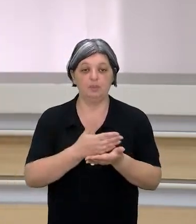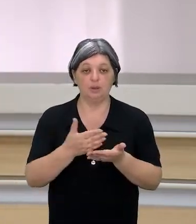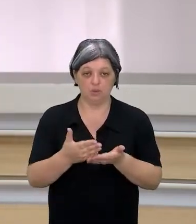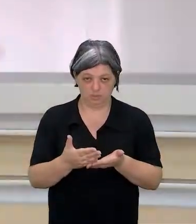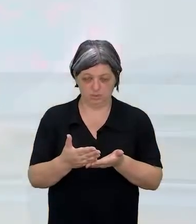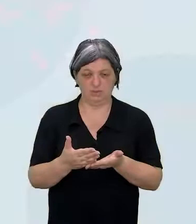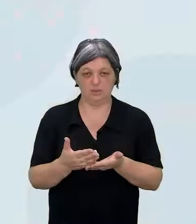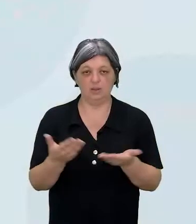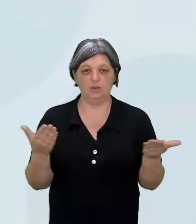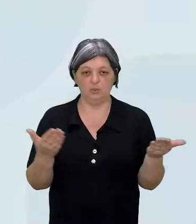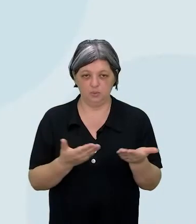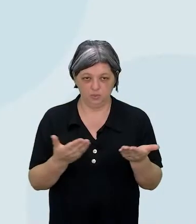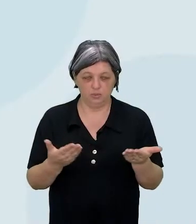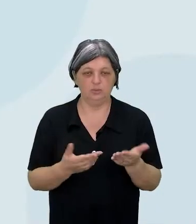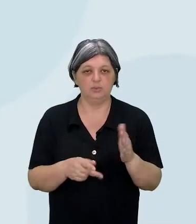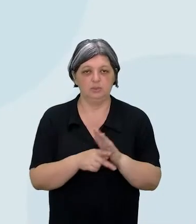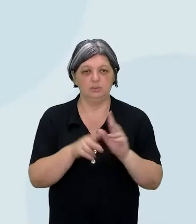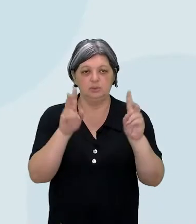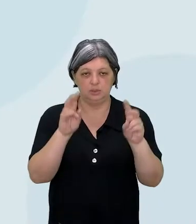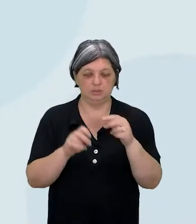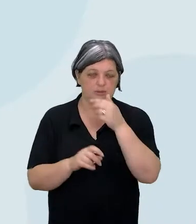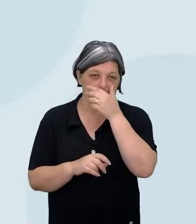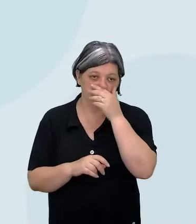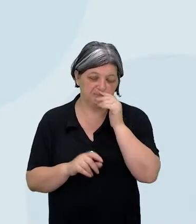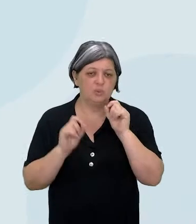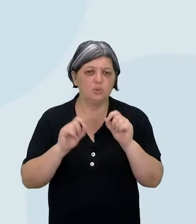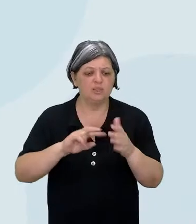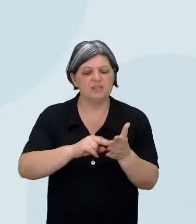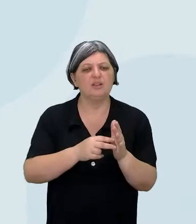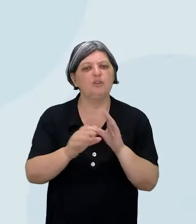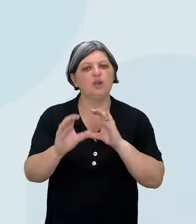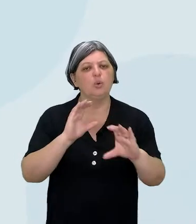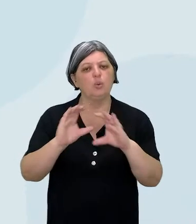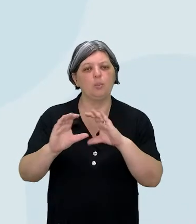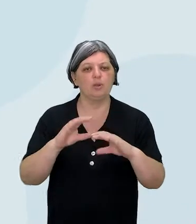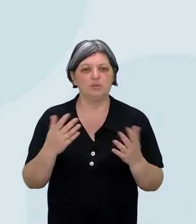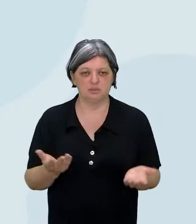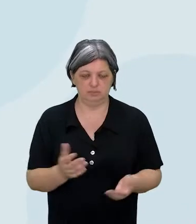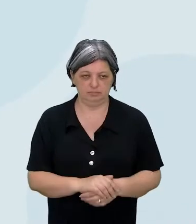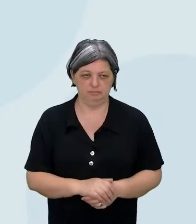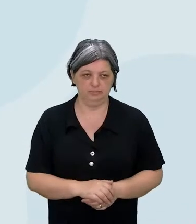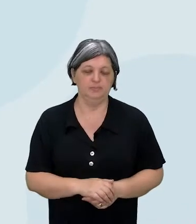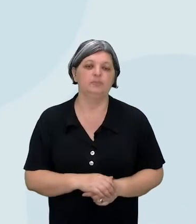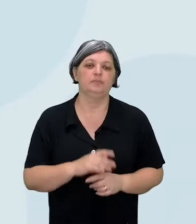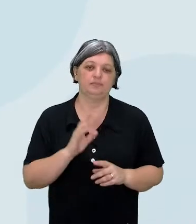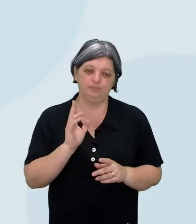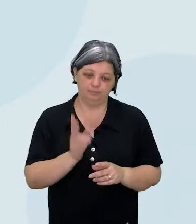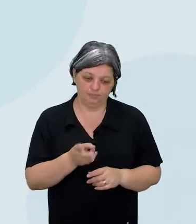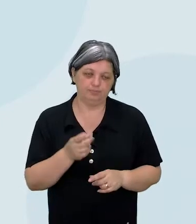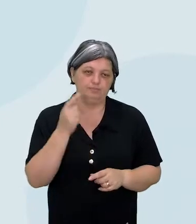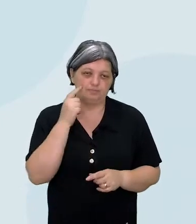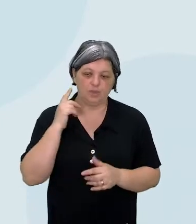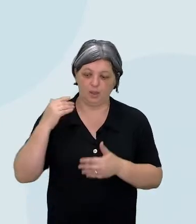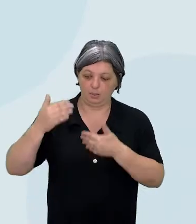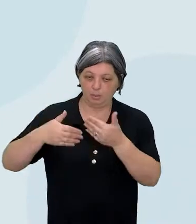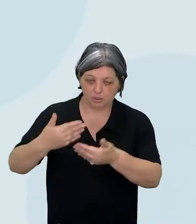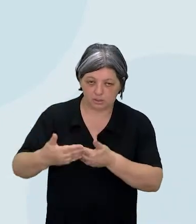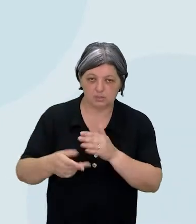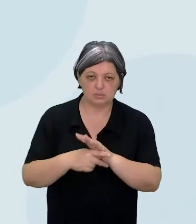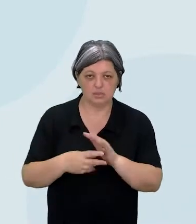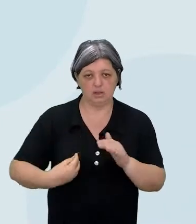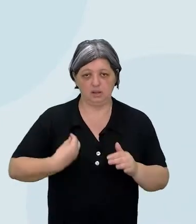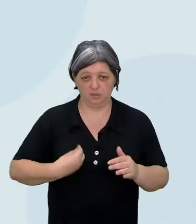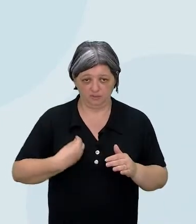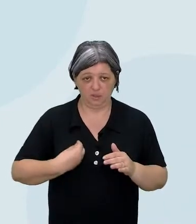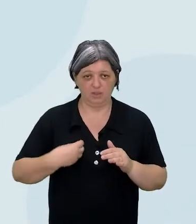iniciou ali o nosso componente falando sobre o que é comunicação. Porque, querendo ou não, todo esse processo que a gente fala sobre a nossa vida